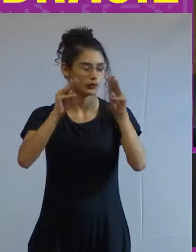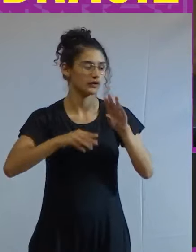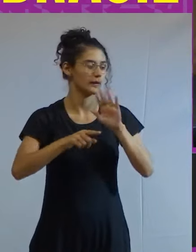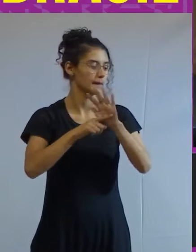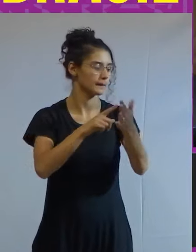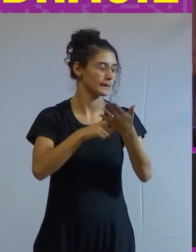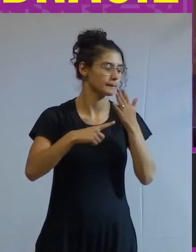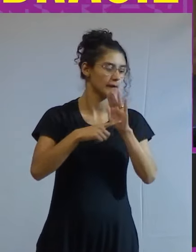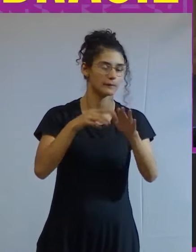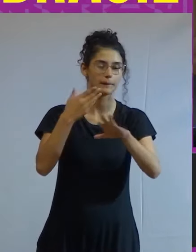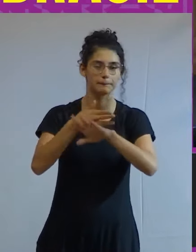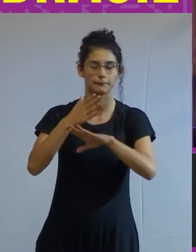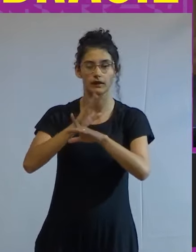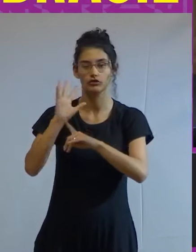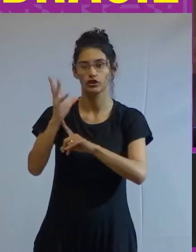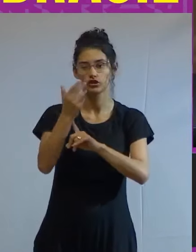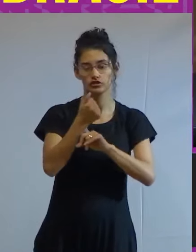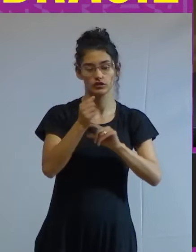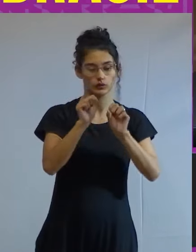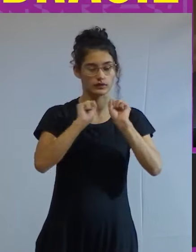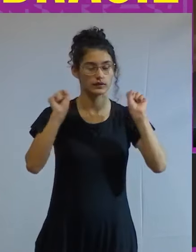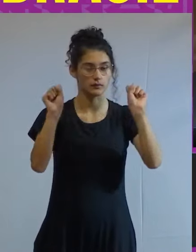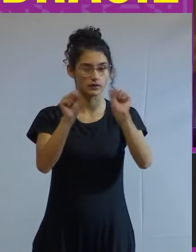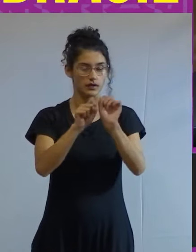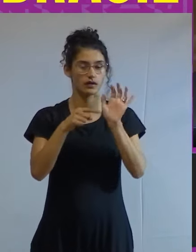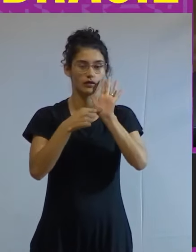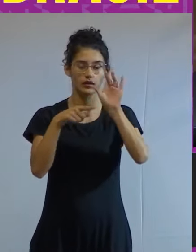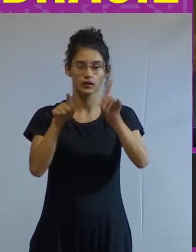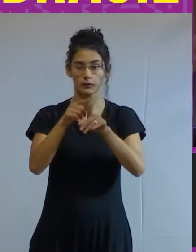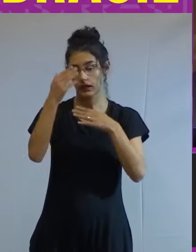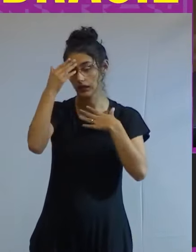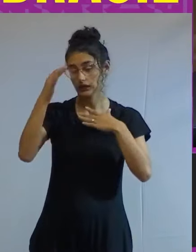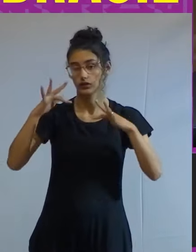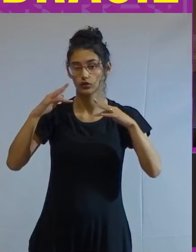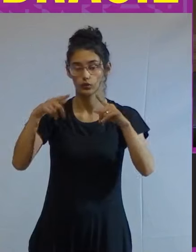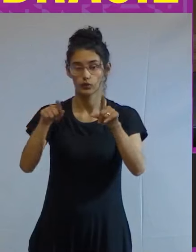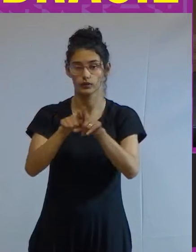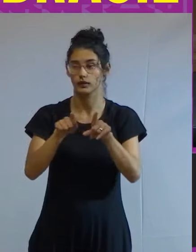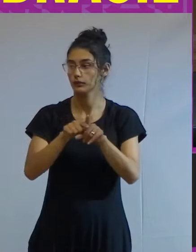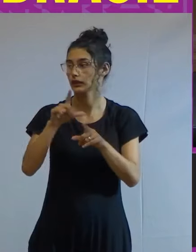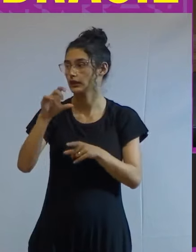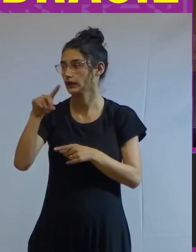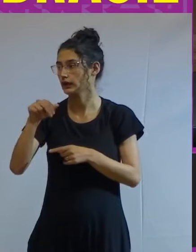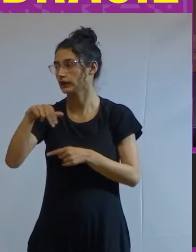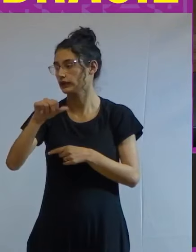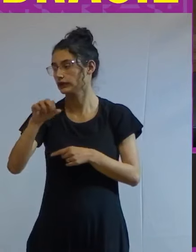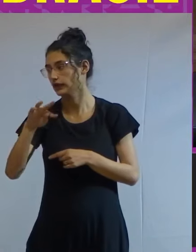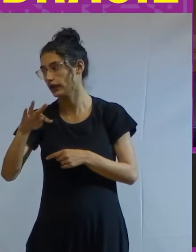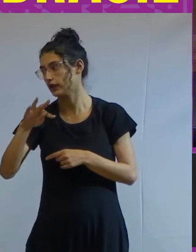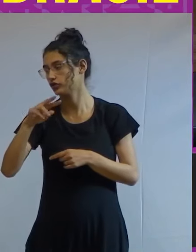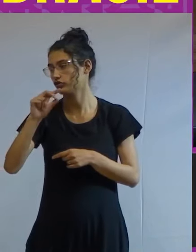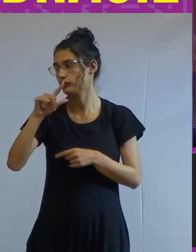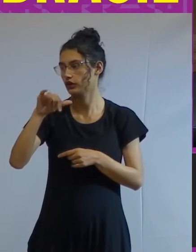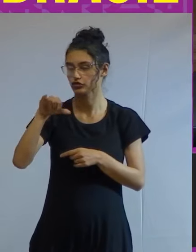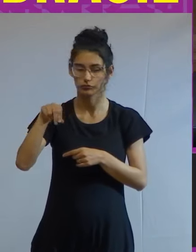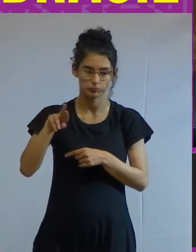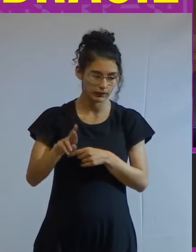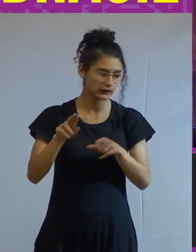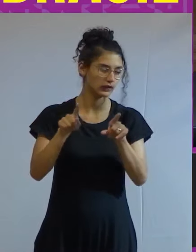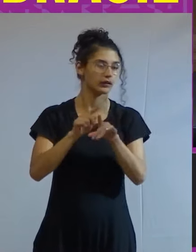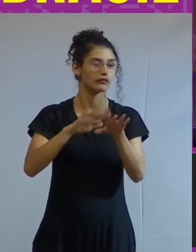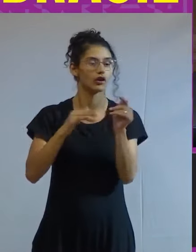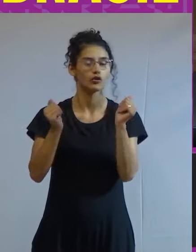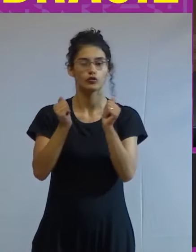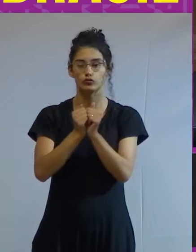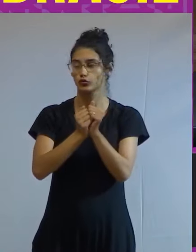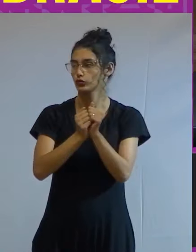atividades artísticas e os seminários noturnos agradeço muito Leda Nath Marcos Vladimir que fizeram aqui